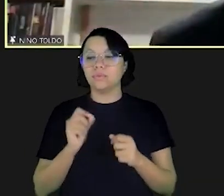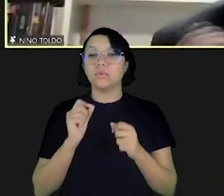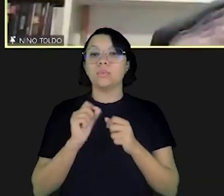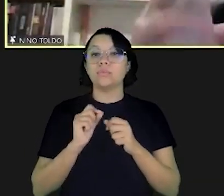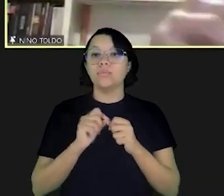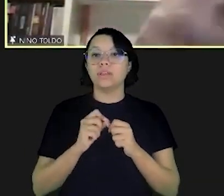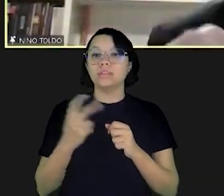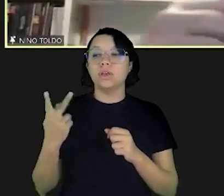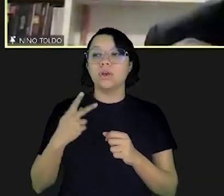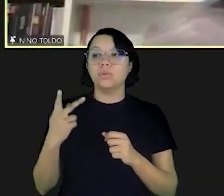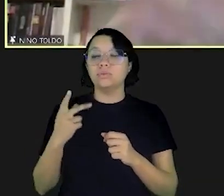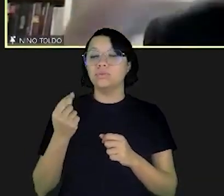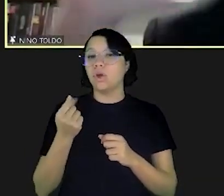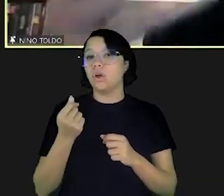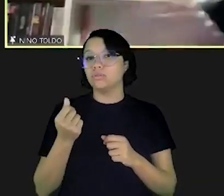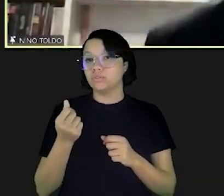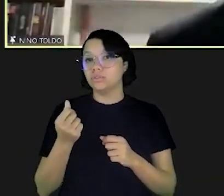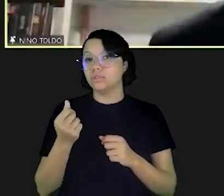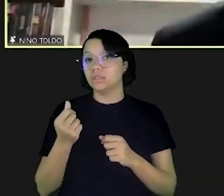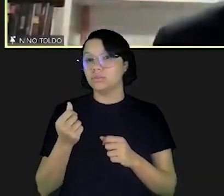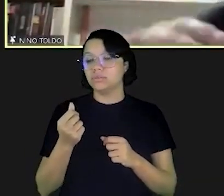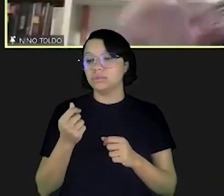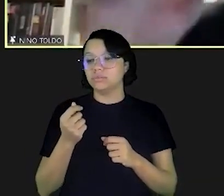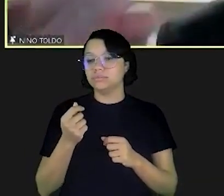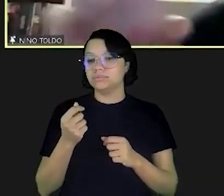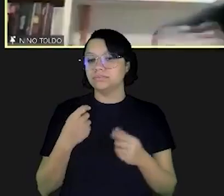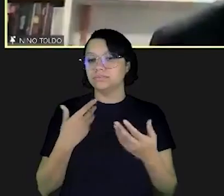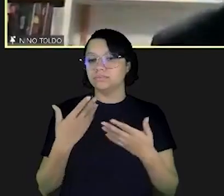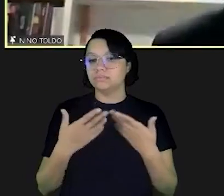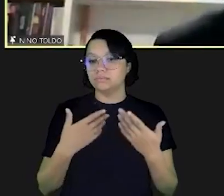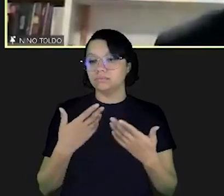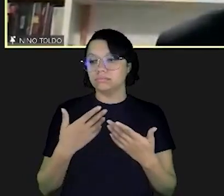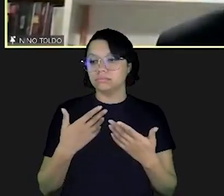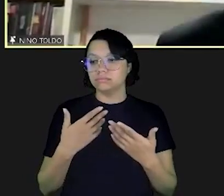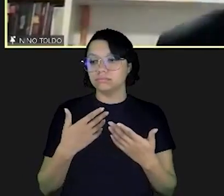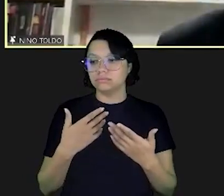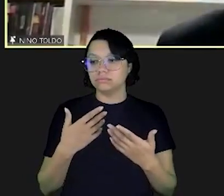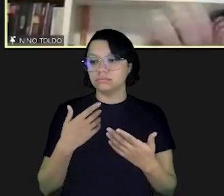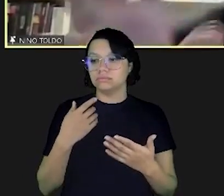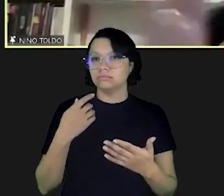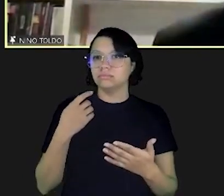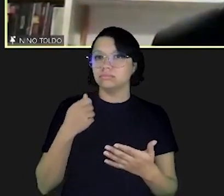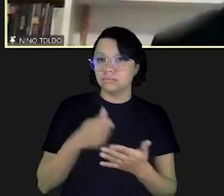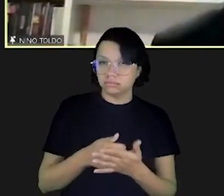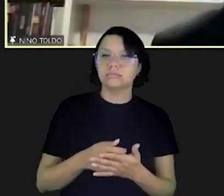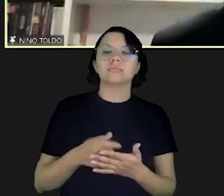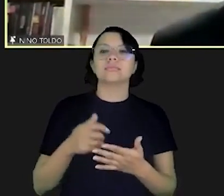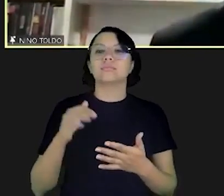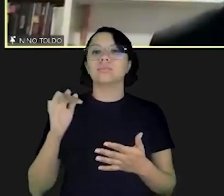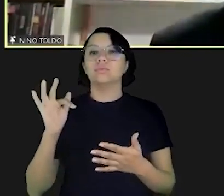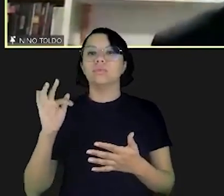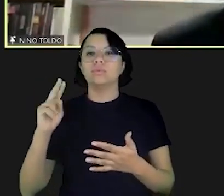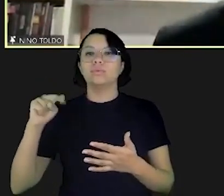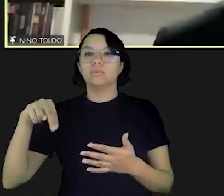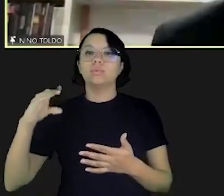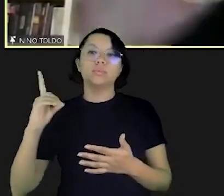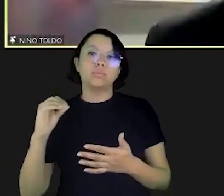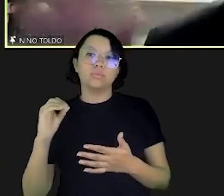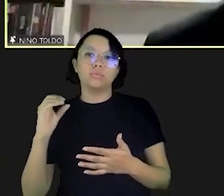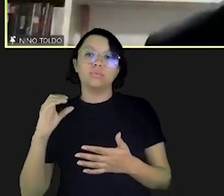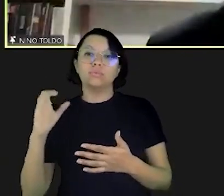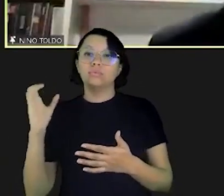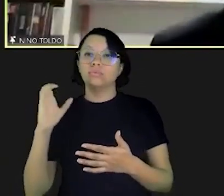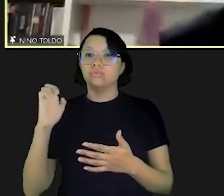recursos como fazer com que os nossos recursos aquilo que a gente põe no fundo de